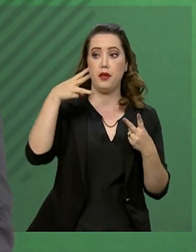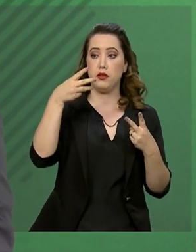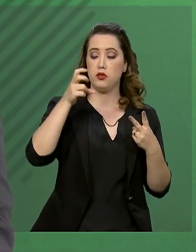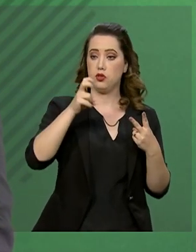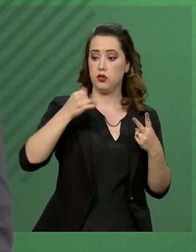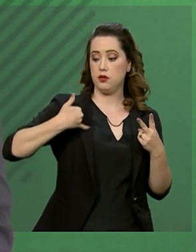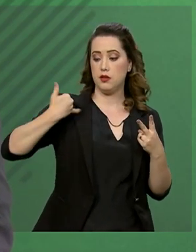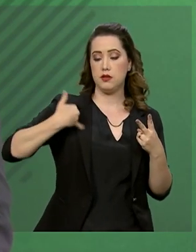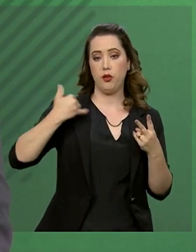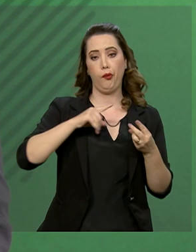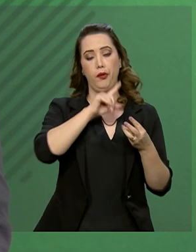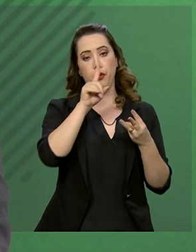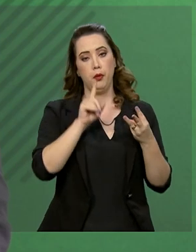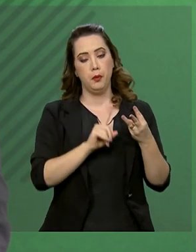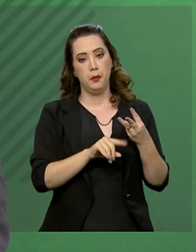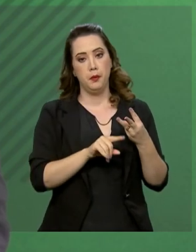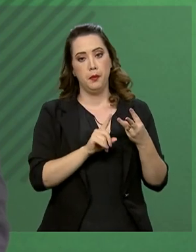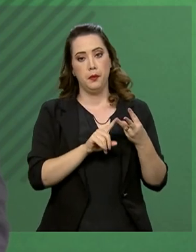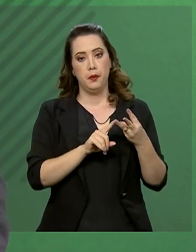anos de idade,